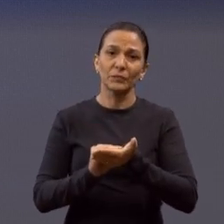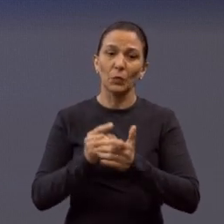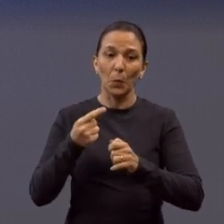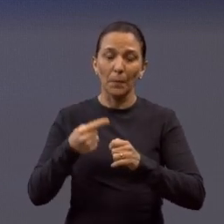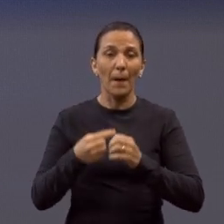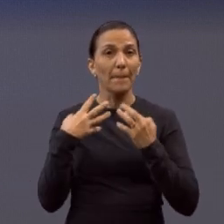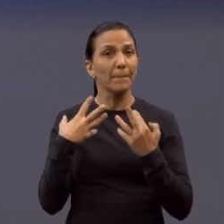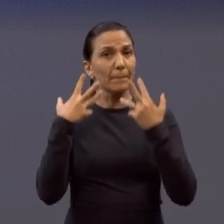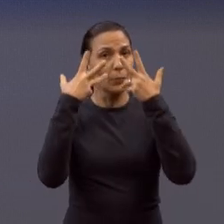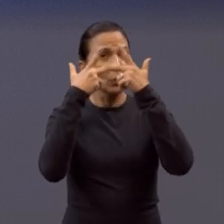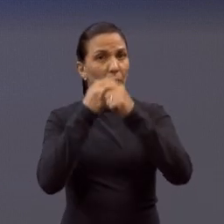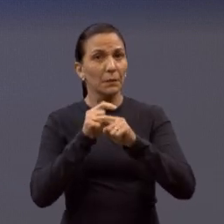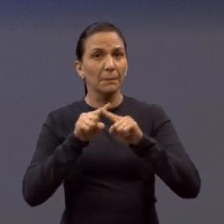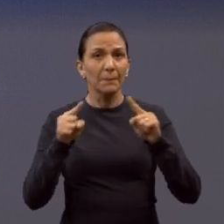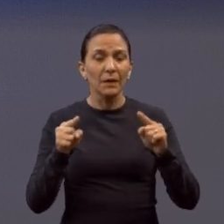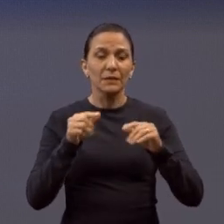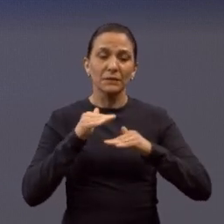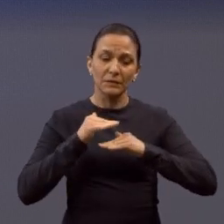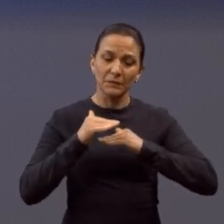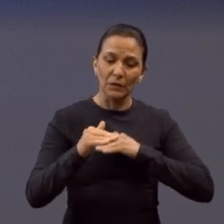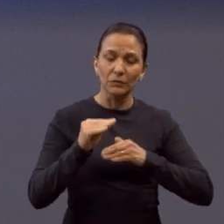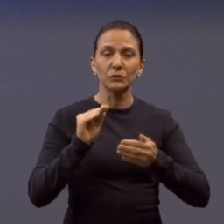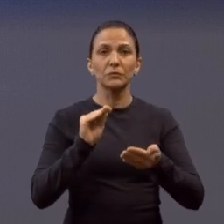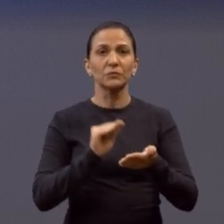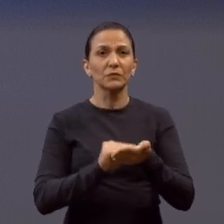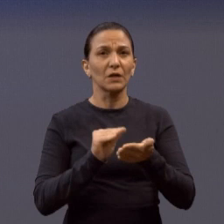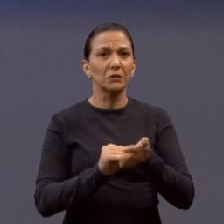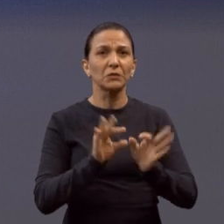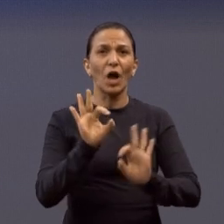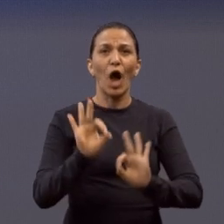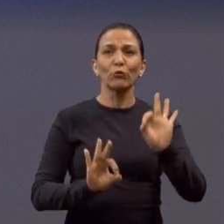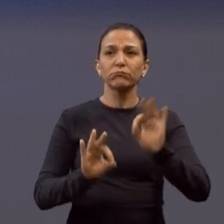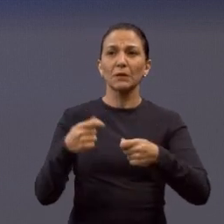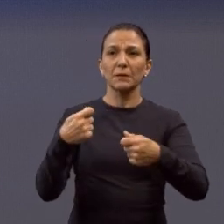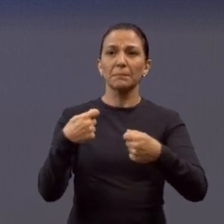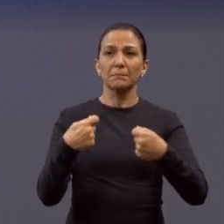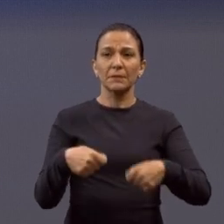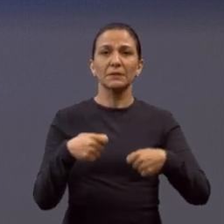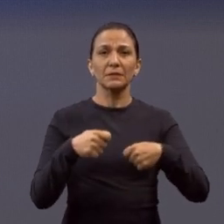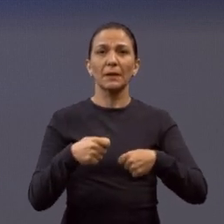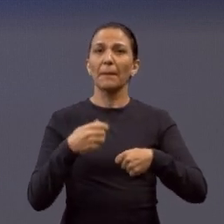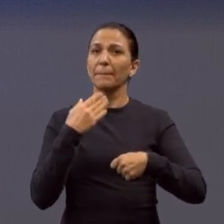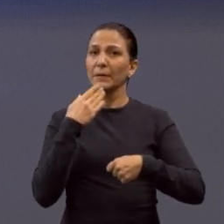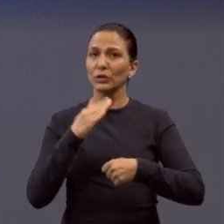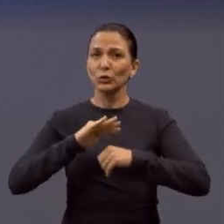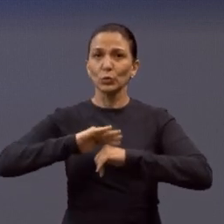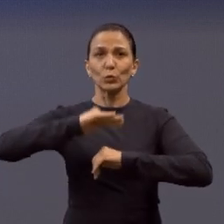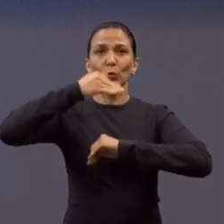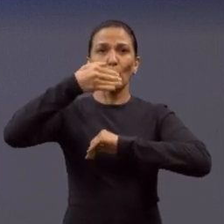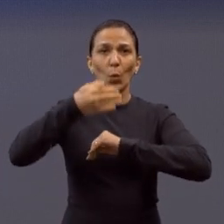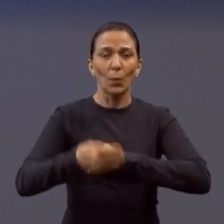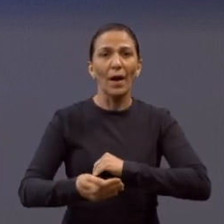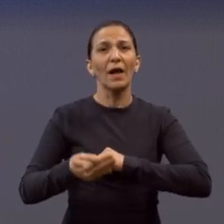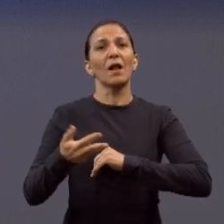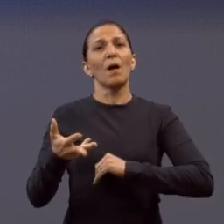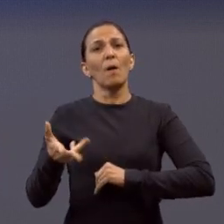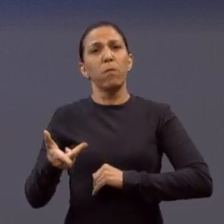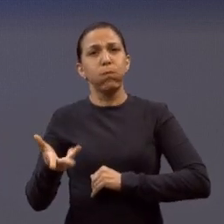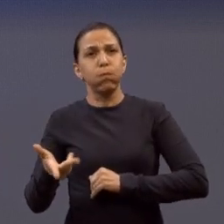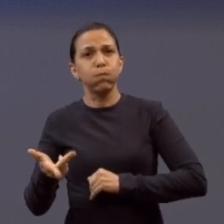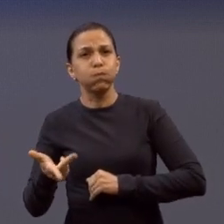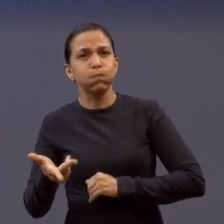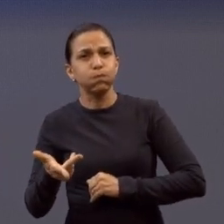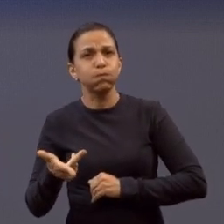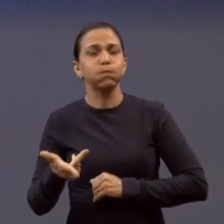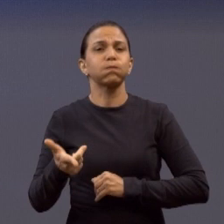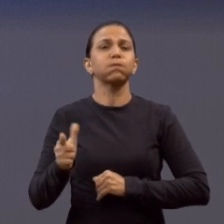esse asfalto terminar. Estão pedindo que faça uma lombada ali de terra, para o pessoal não vir correndo